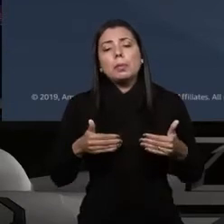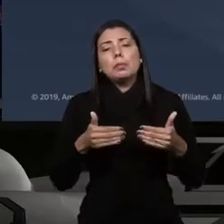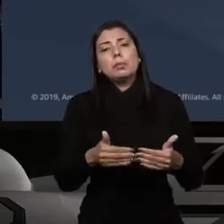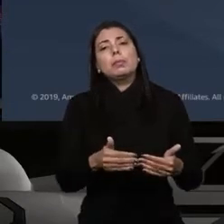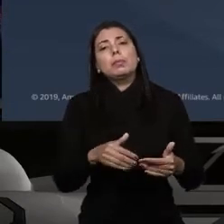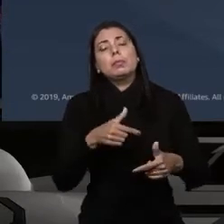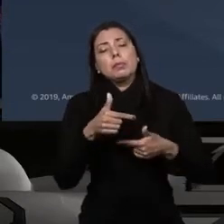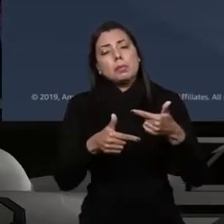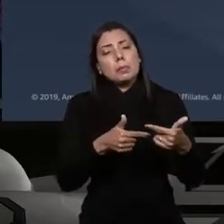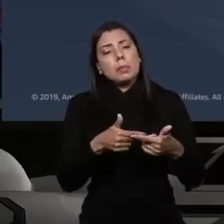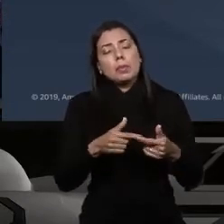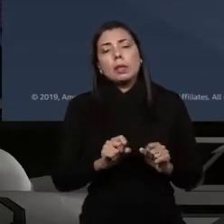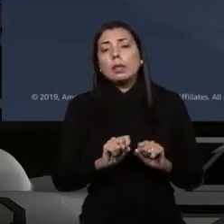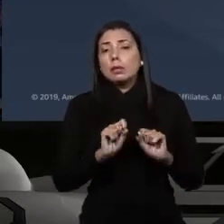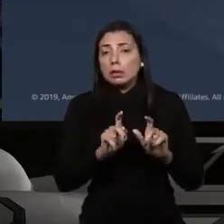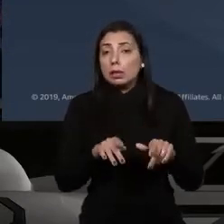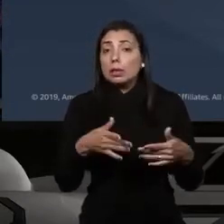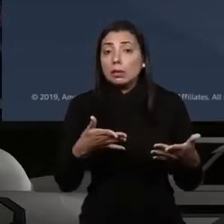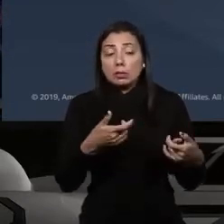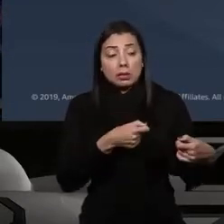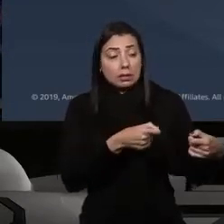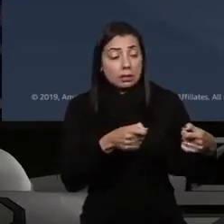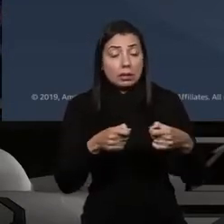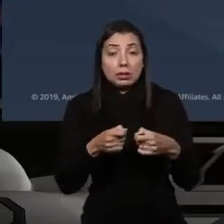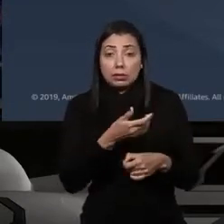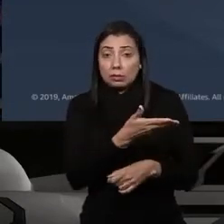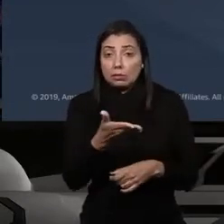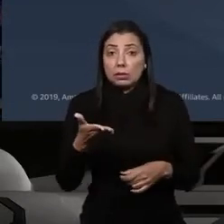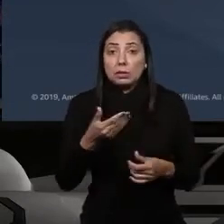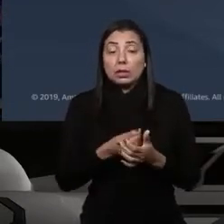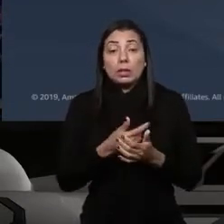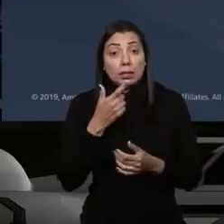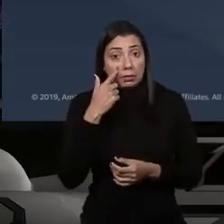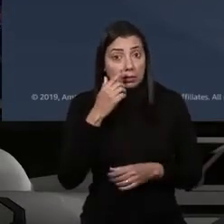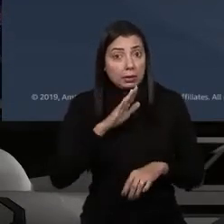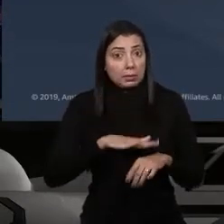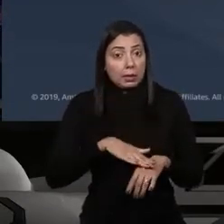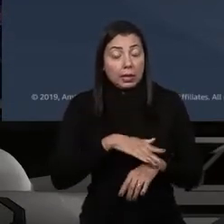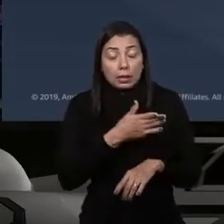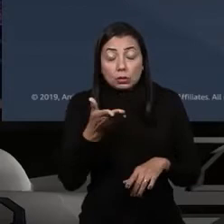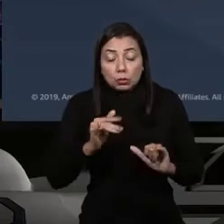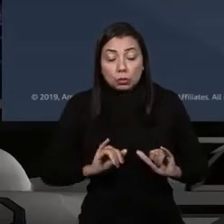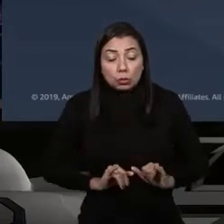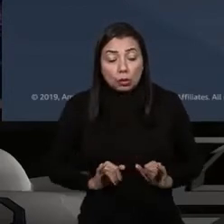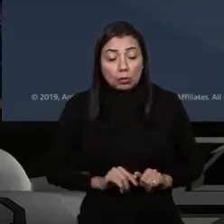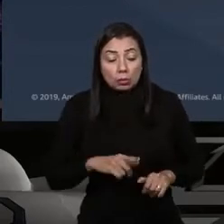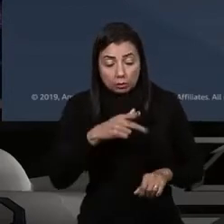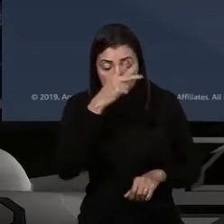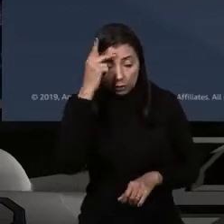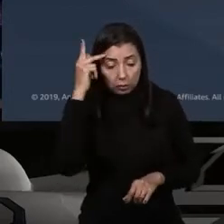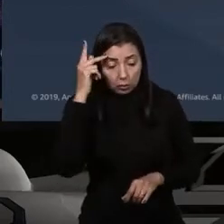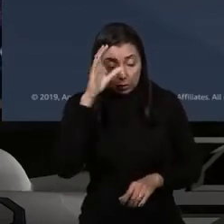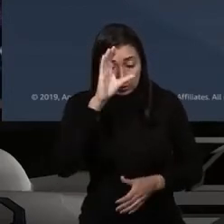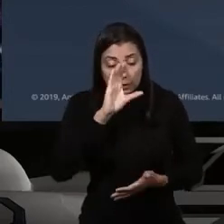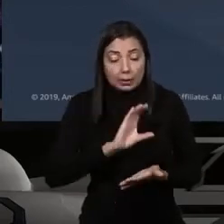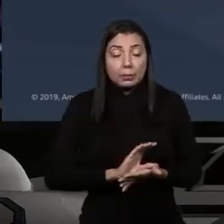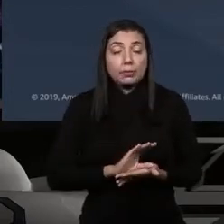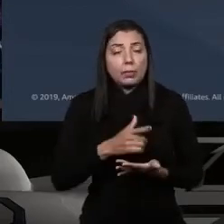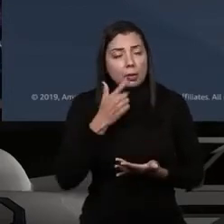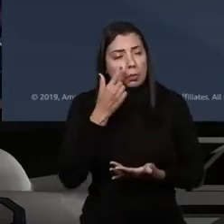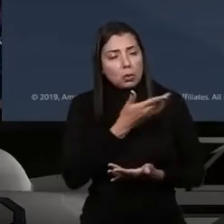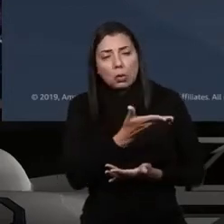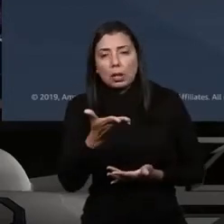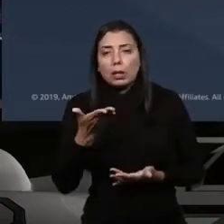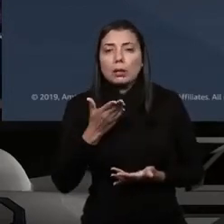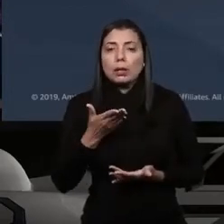agências, enfim. A necessidade de você olhar aquilo que mais dói para o seu cliente, para o cidadão. Vamos olhar para aquilo